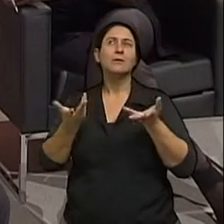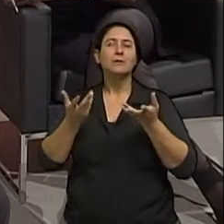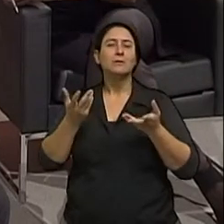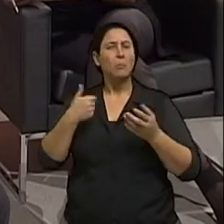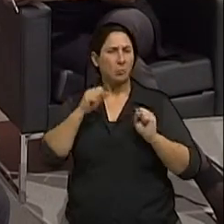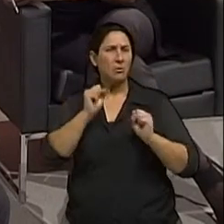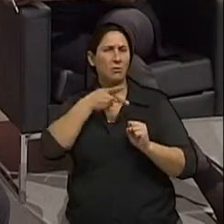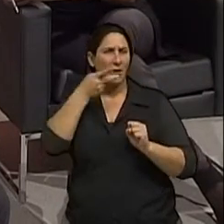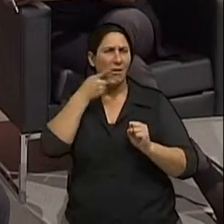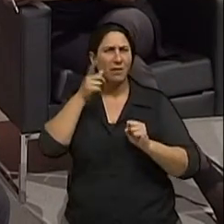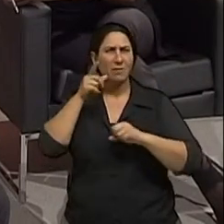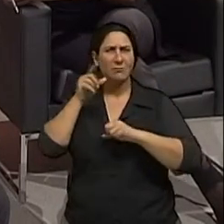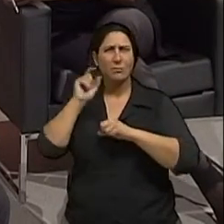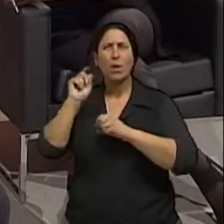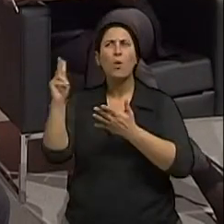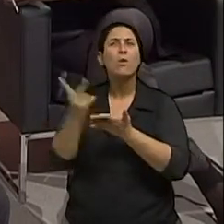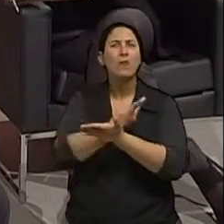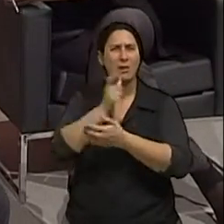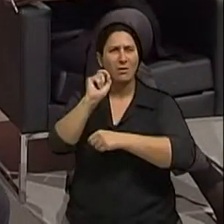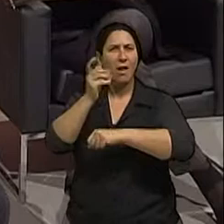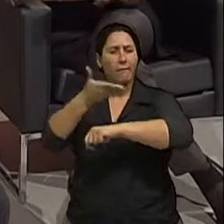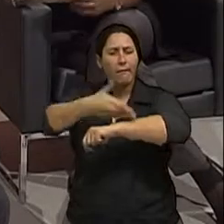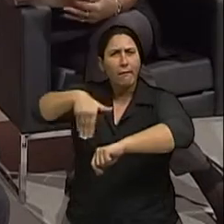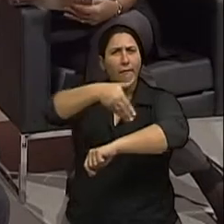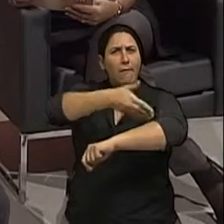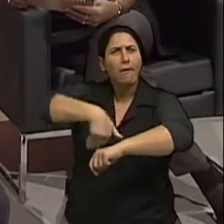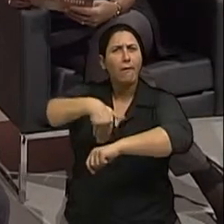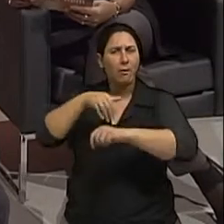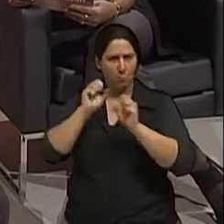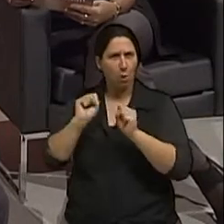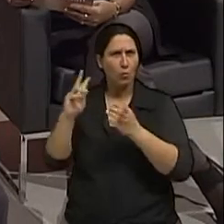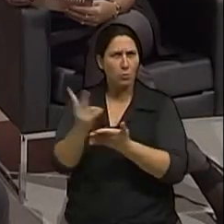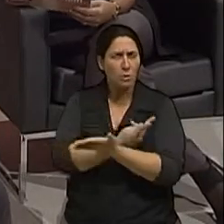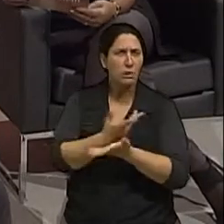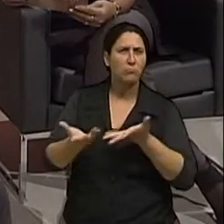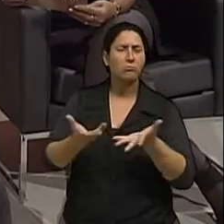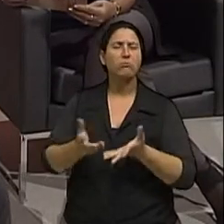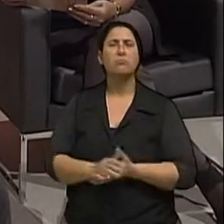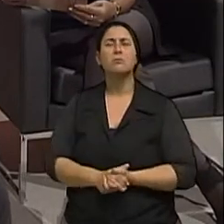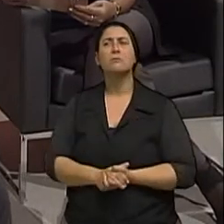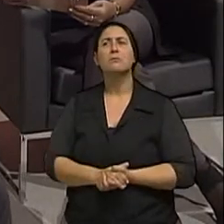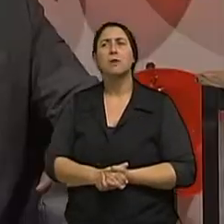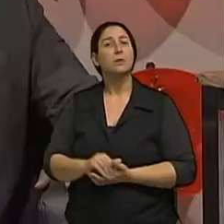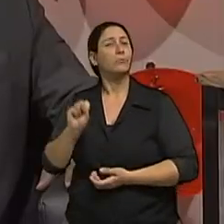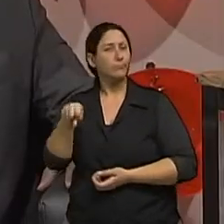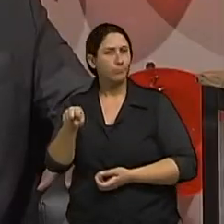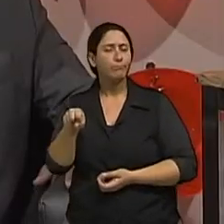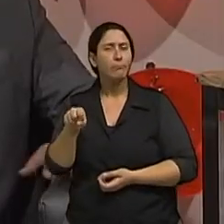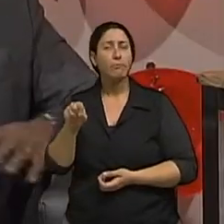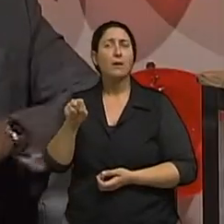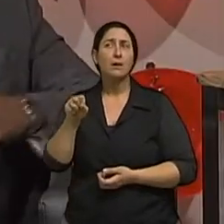Eu posso chamar de degeneração? De mutação. De mutação, perfeito. Na realidade, se a gente até fosse